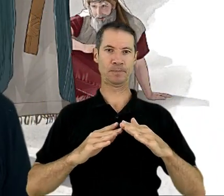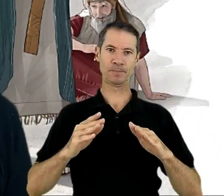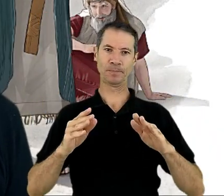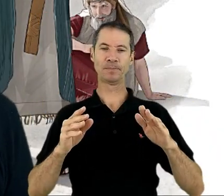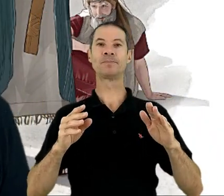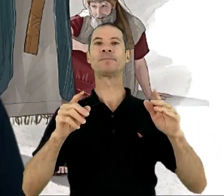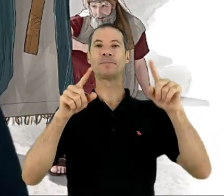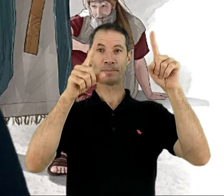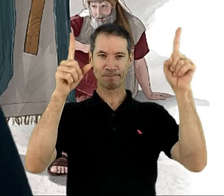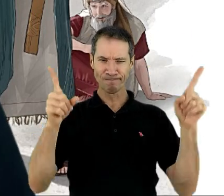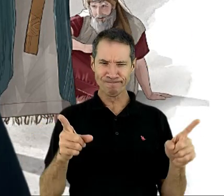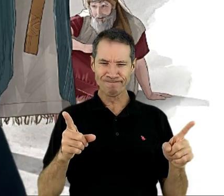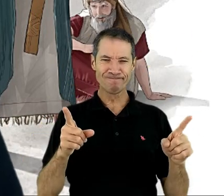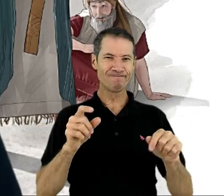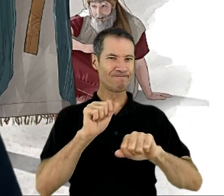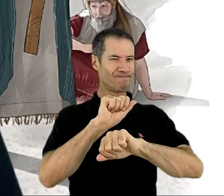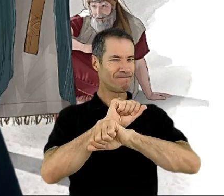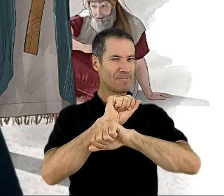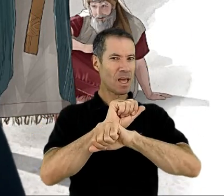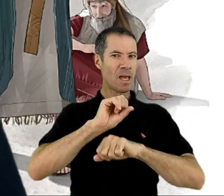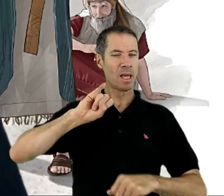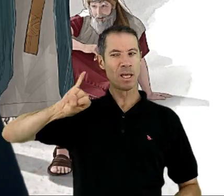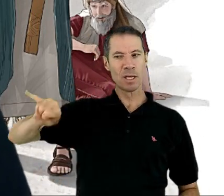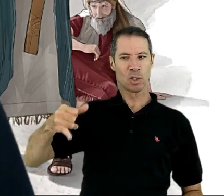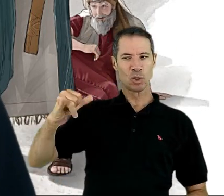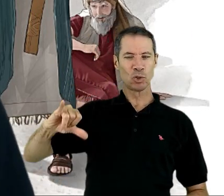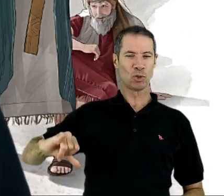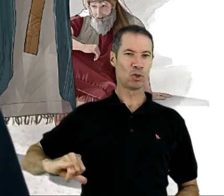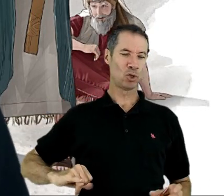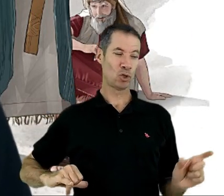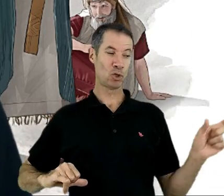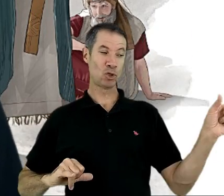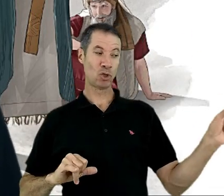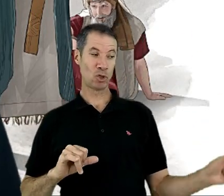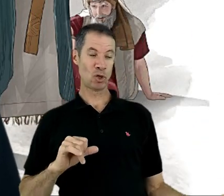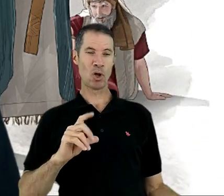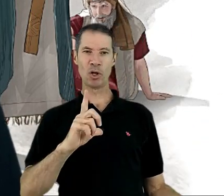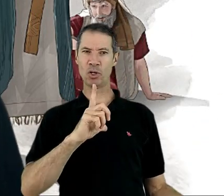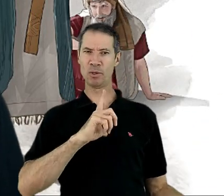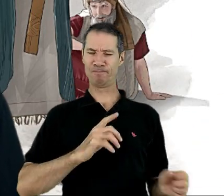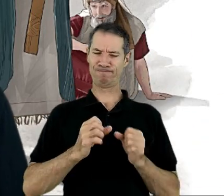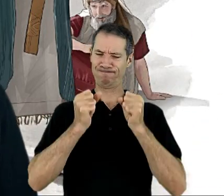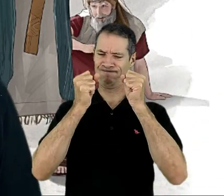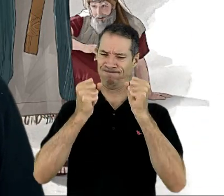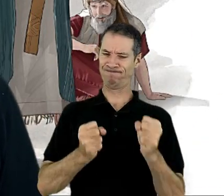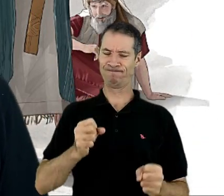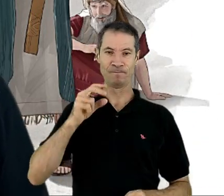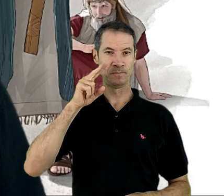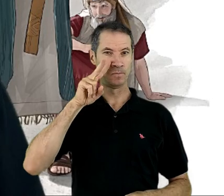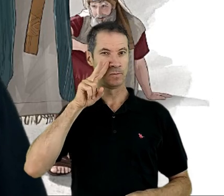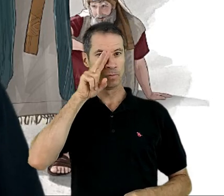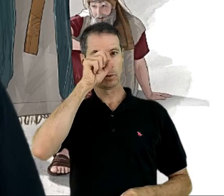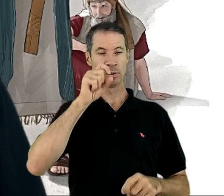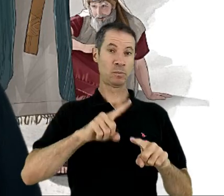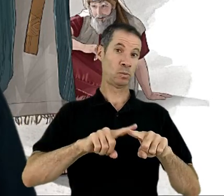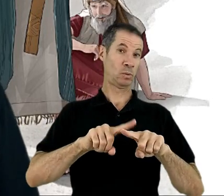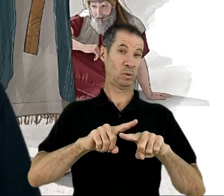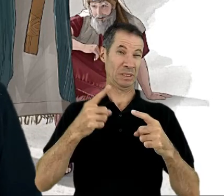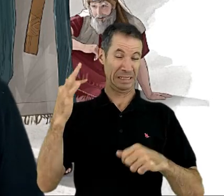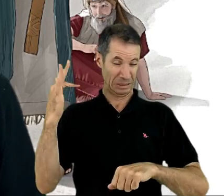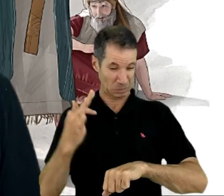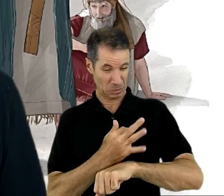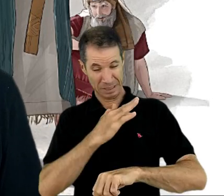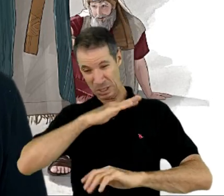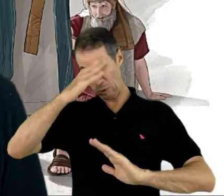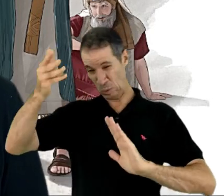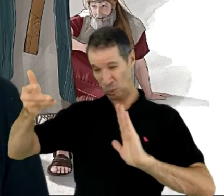para dizer uma coisa. Jó tinha um potencial muito forte. porque alimentar tudo